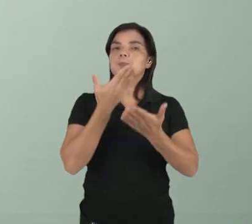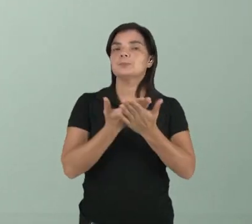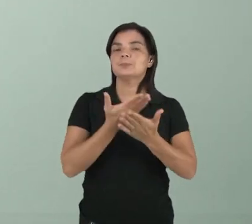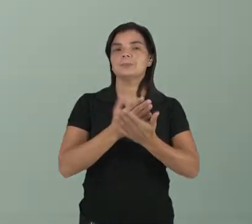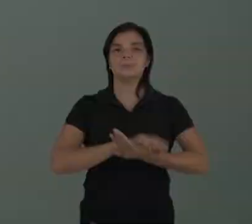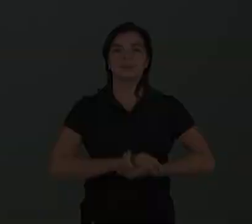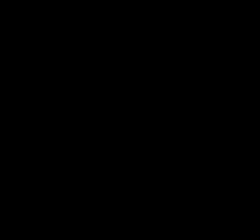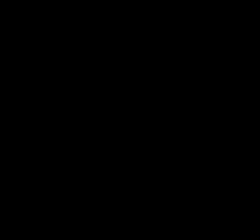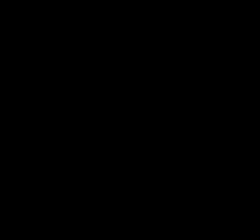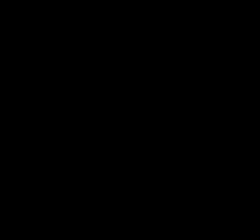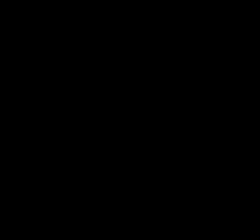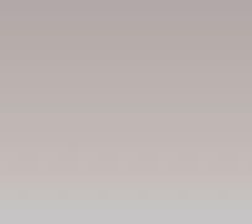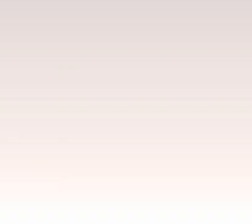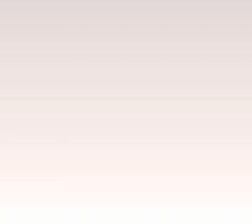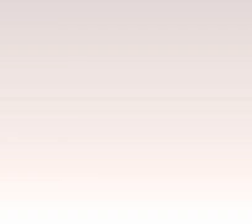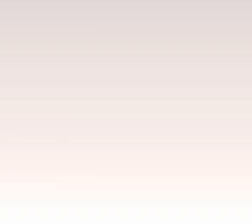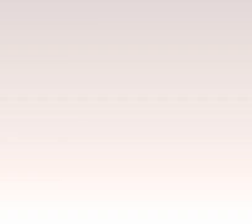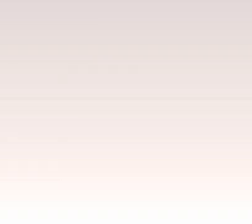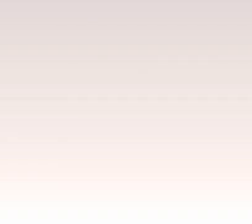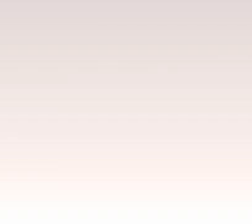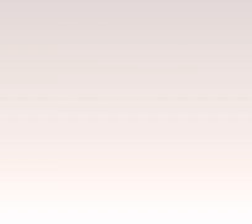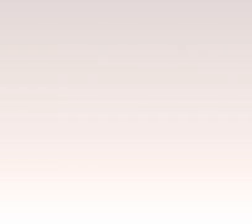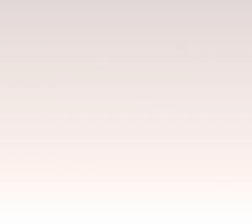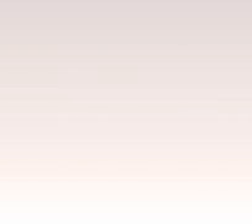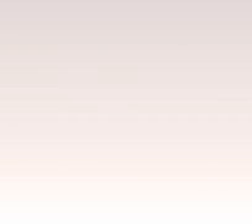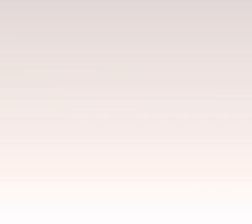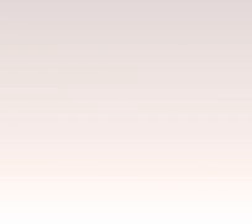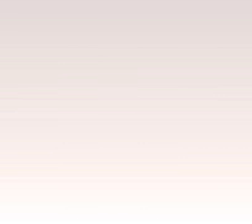estudos. e